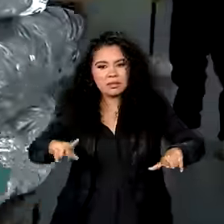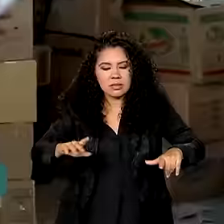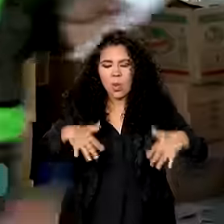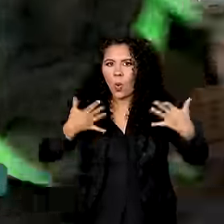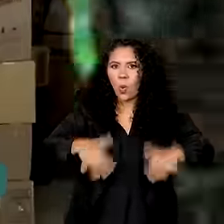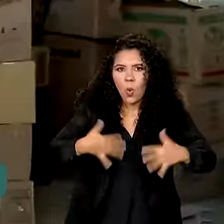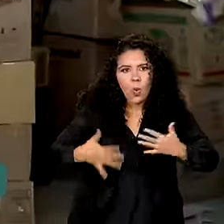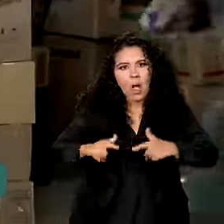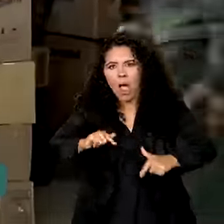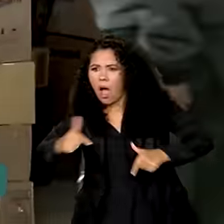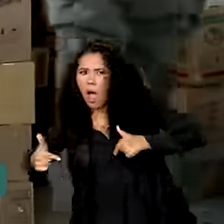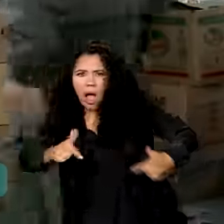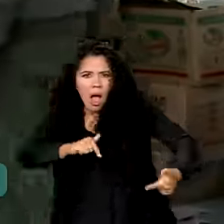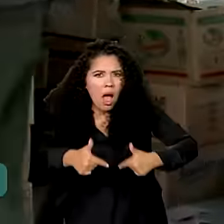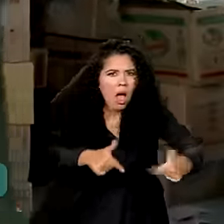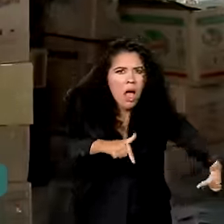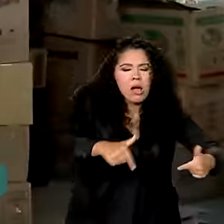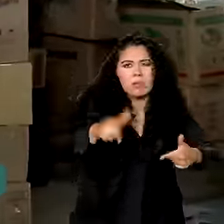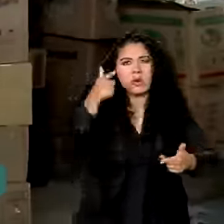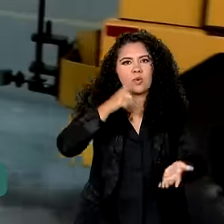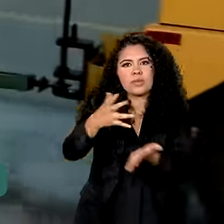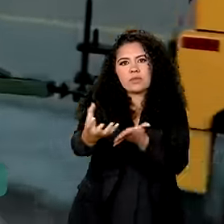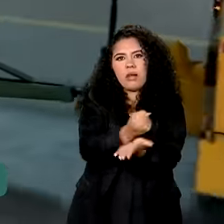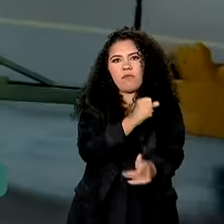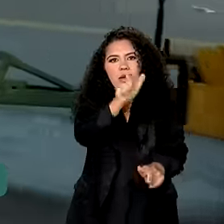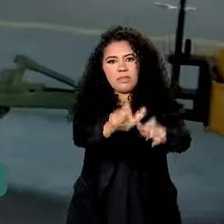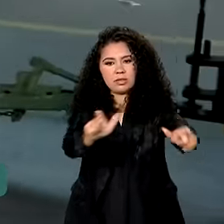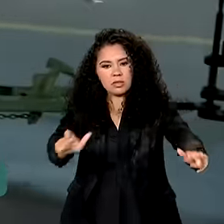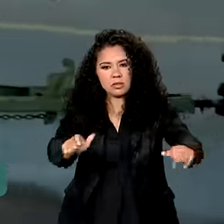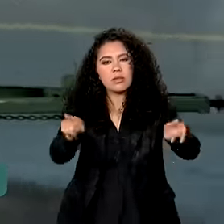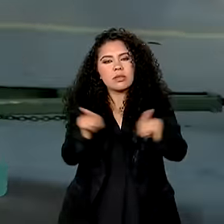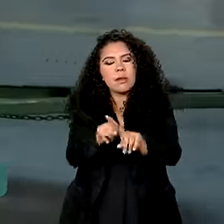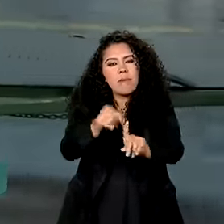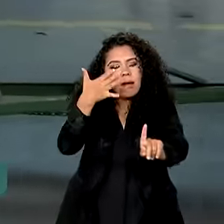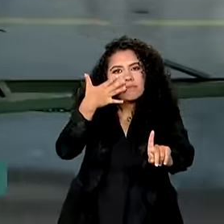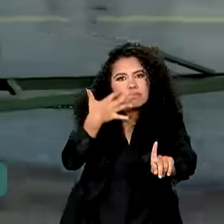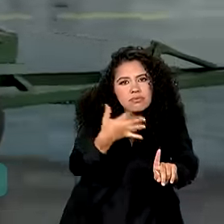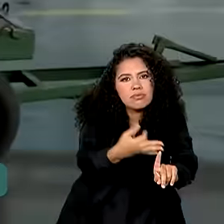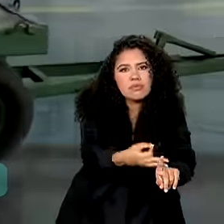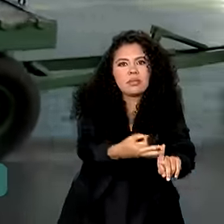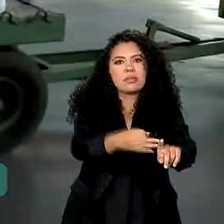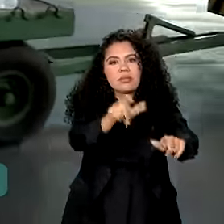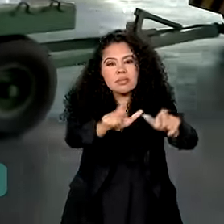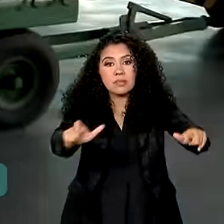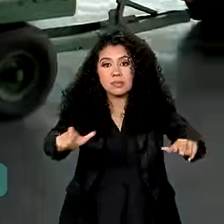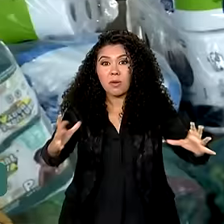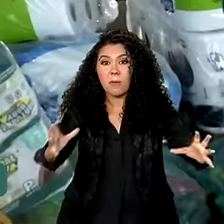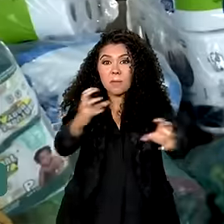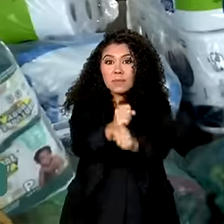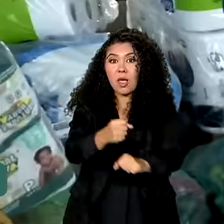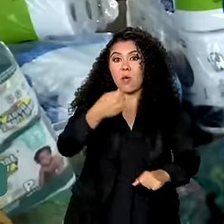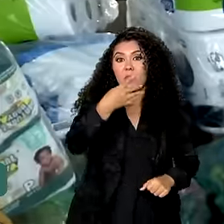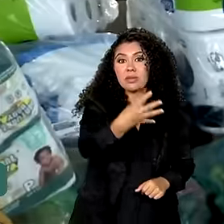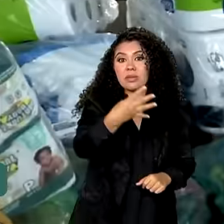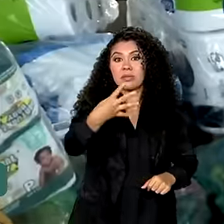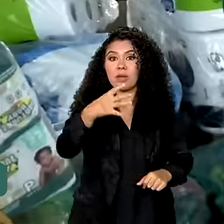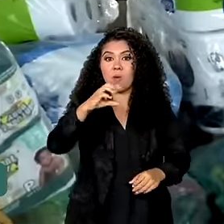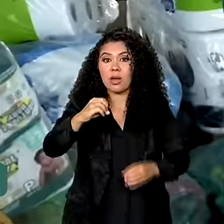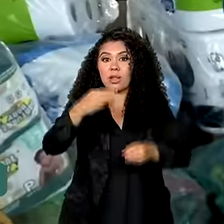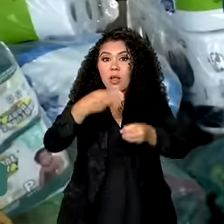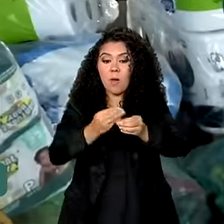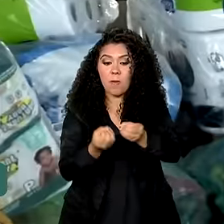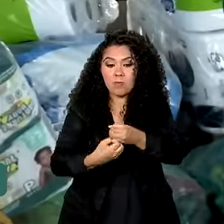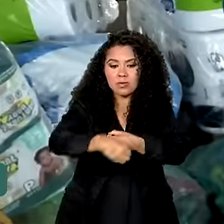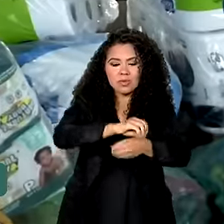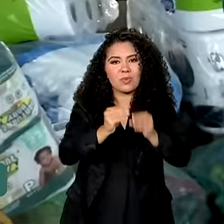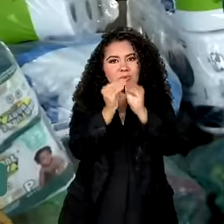corrida contra o tempo para salvar vidas e prestar assistência aos mais de 440 municípios